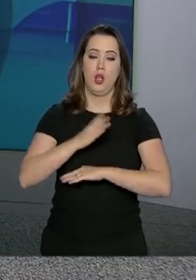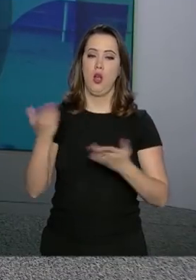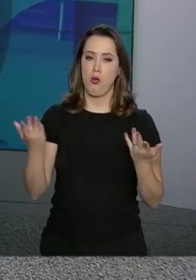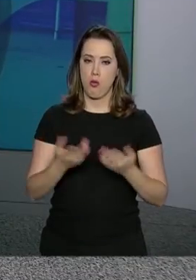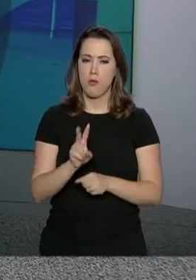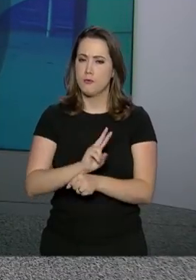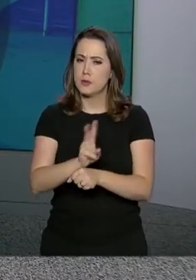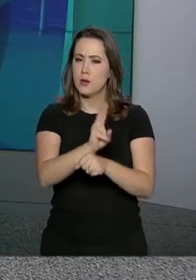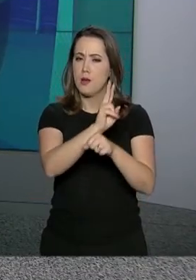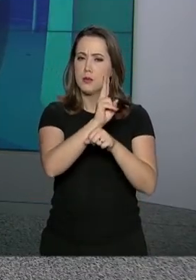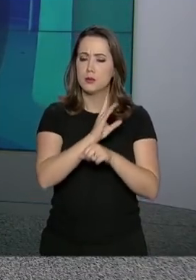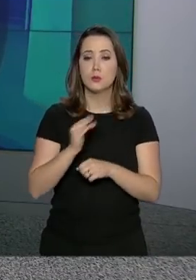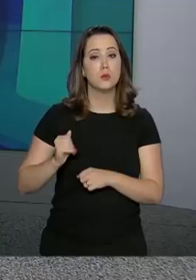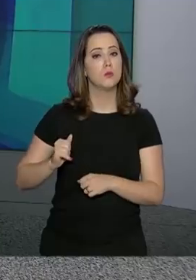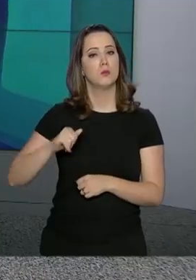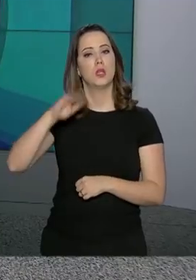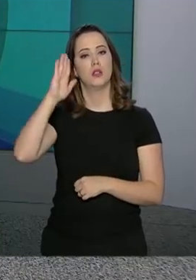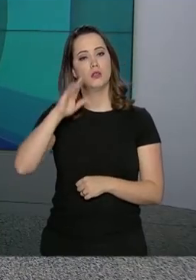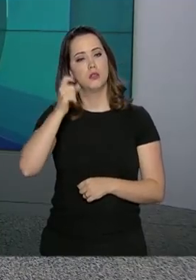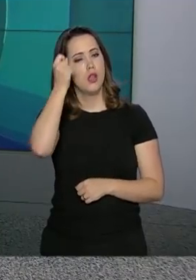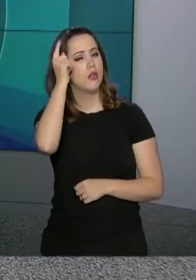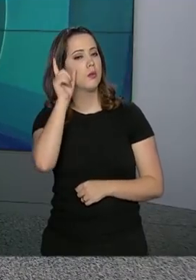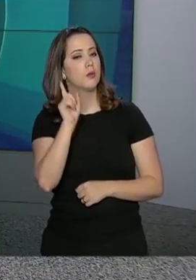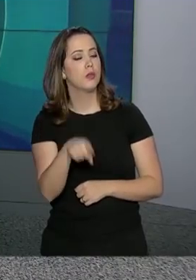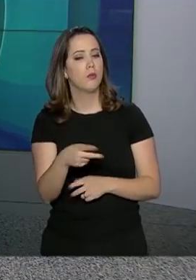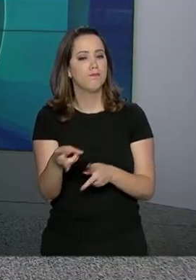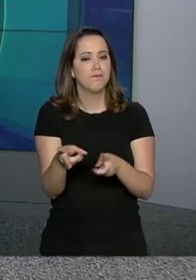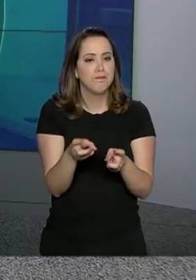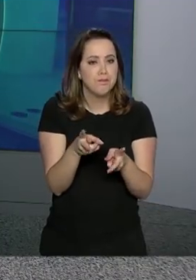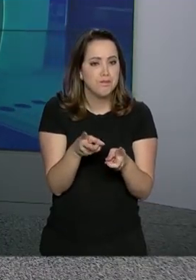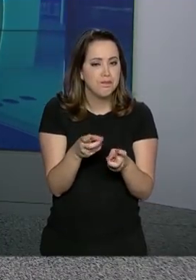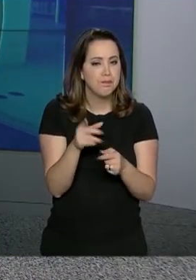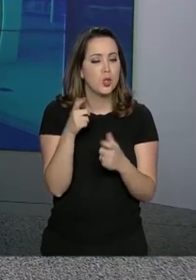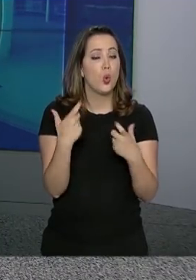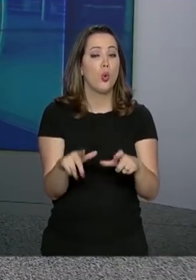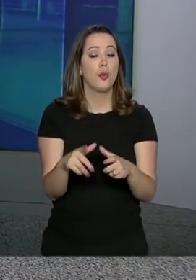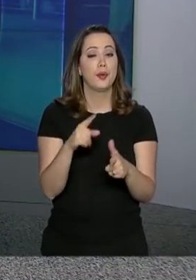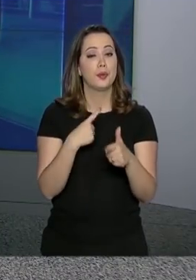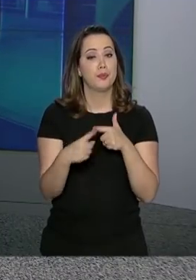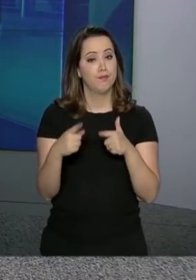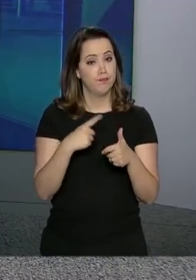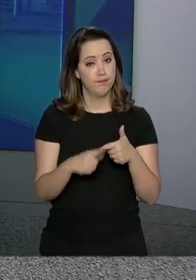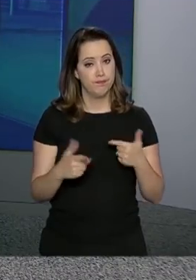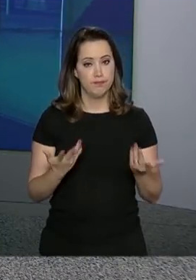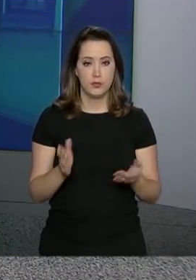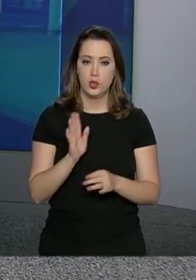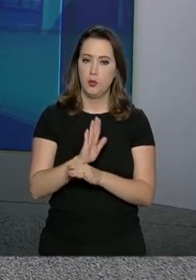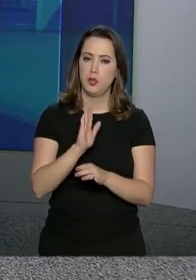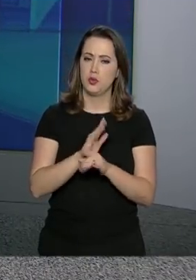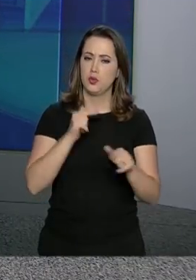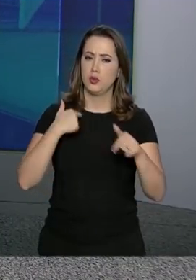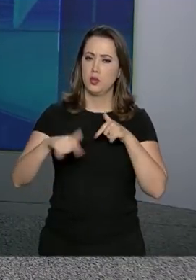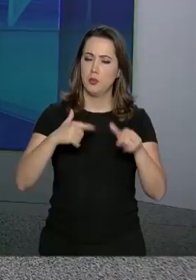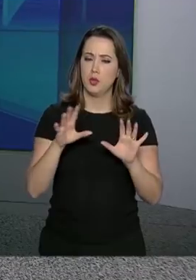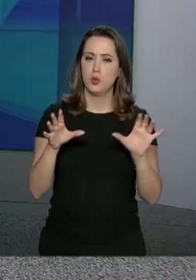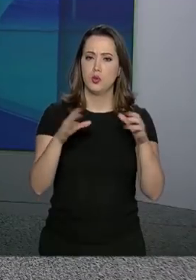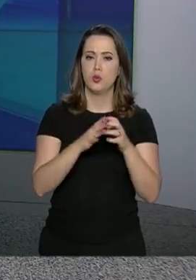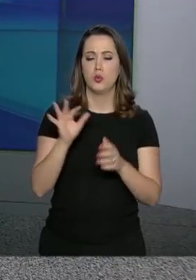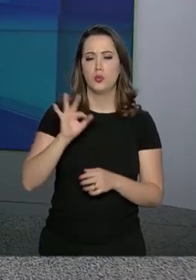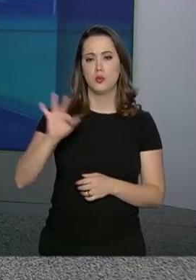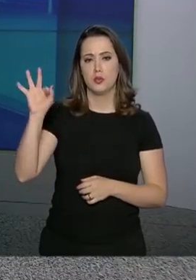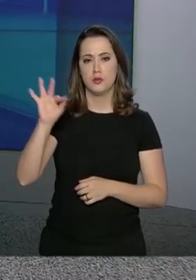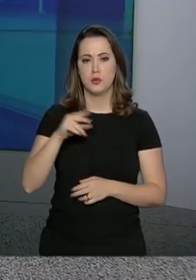intensificado a fiscalização. A ideia é identificar possíveis riscos. E para auxiliar esse trabalho, os servidores